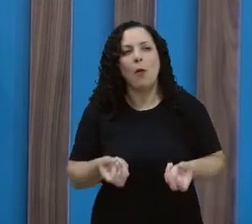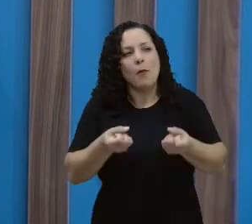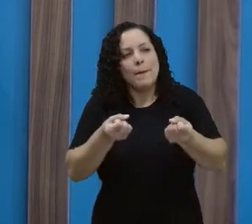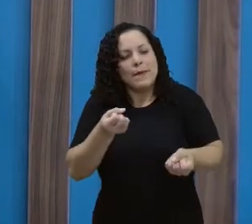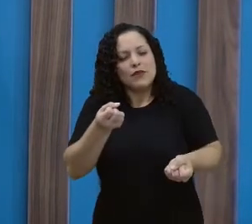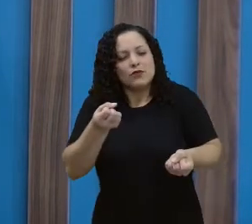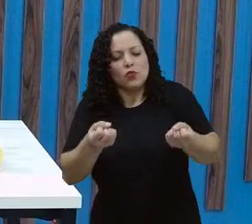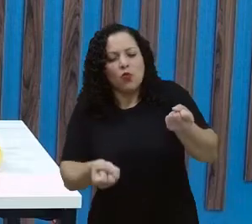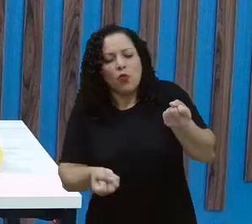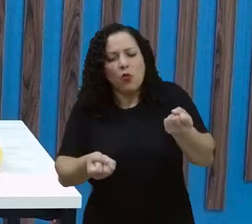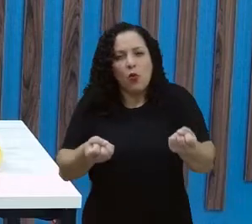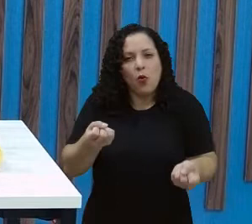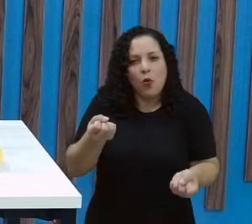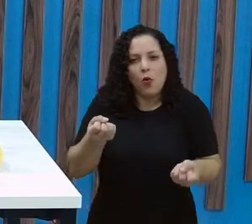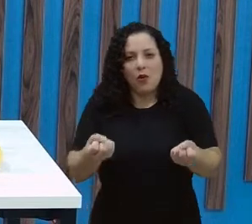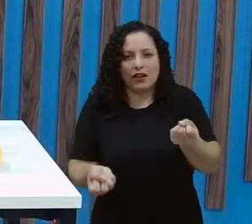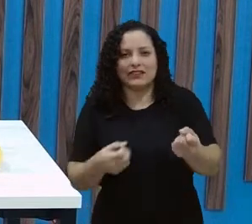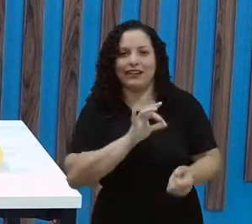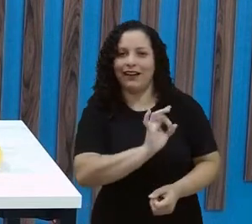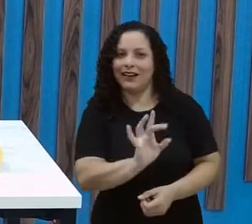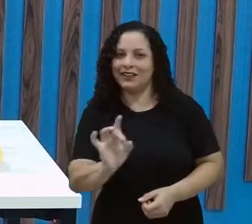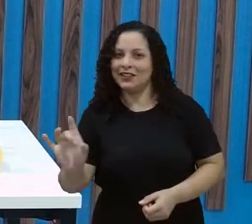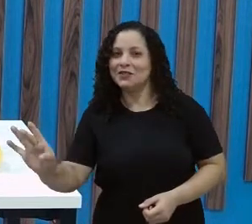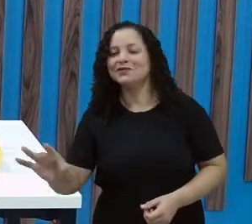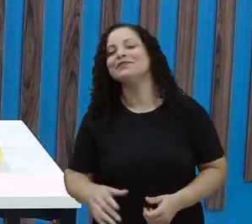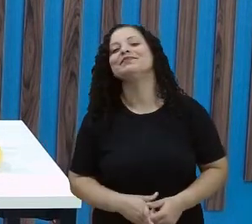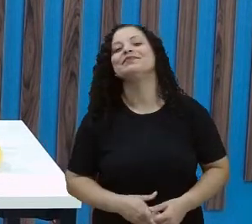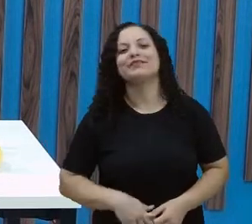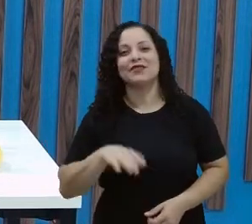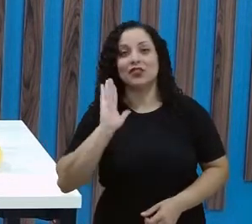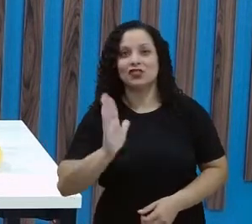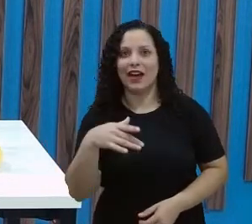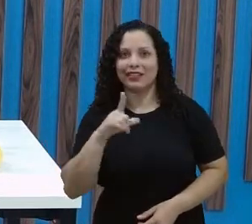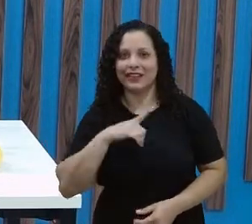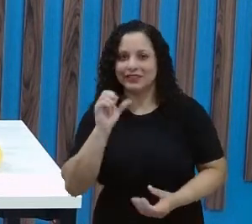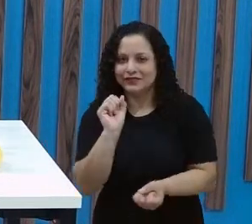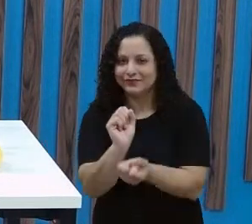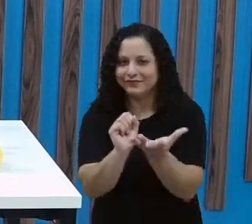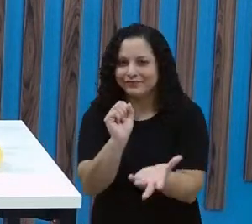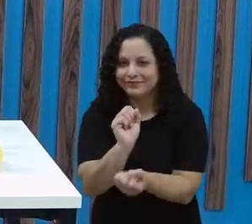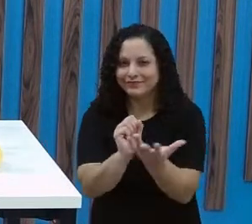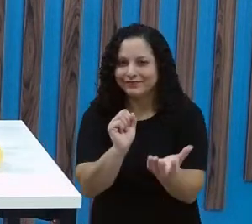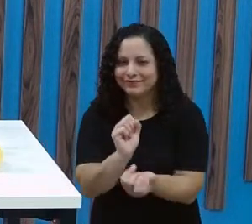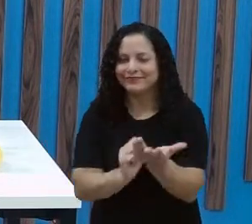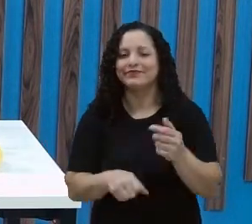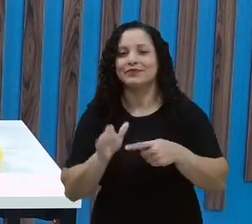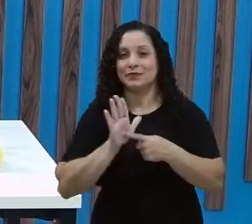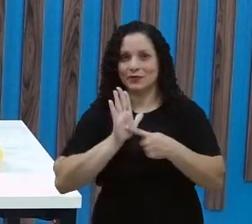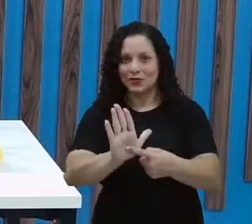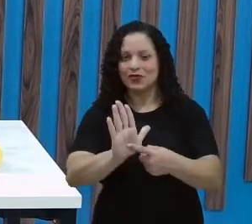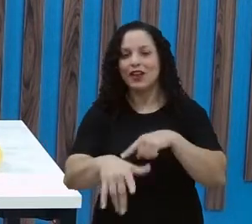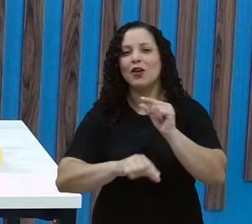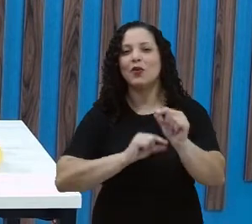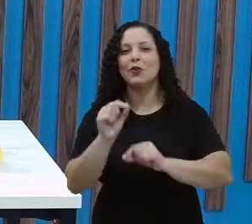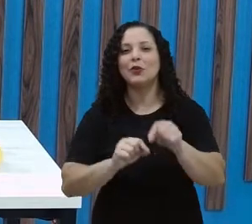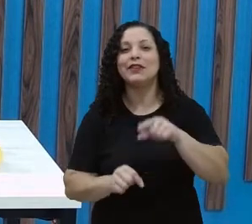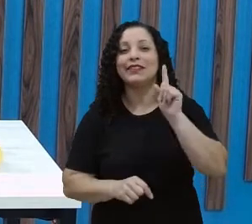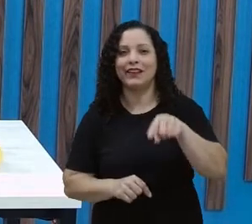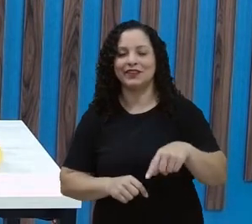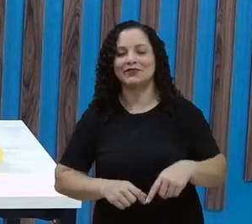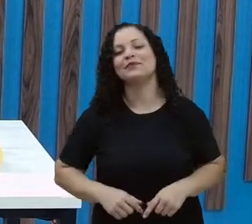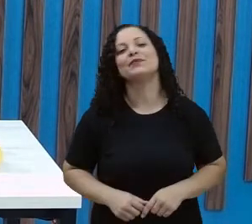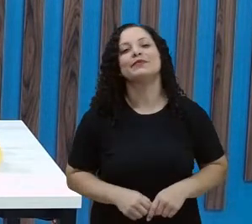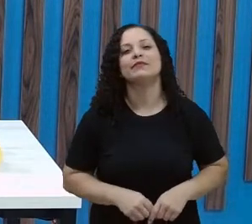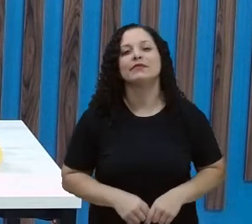Josiane? Isso! A professora Iris já está dando uma dica do que é que a gente vai aprender na aula de hoje. E nem eu, nem a